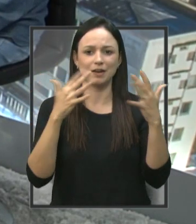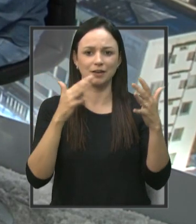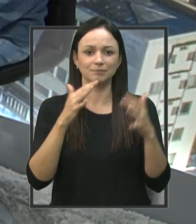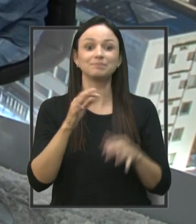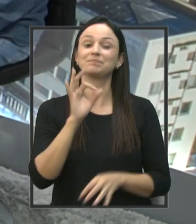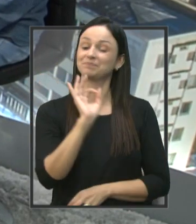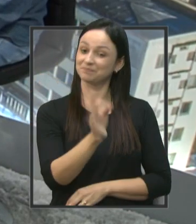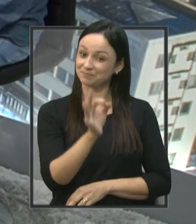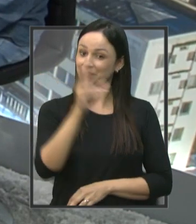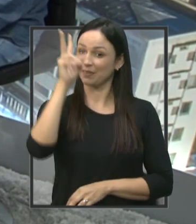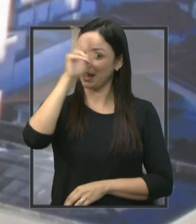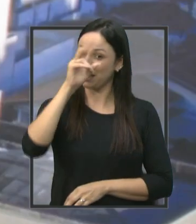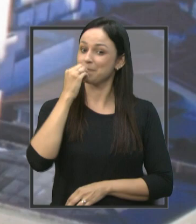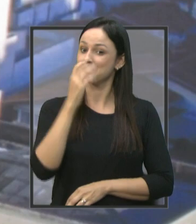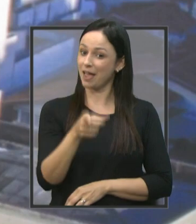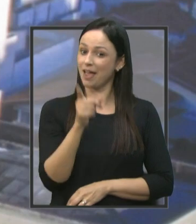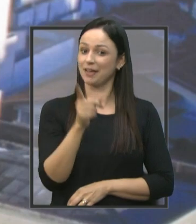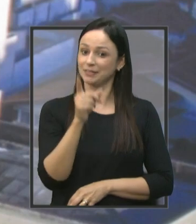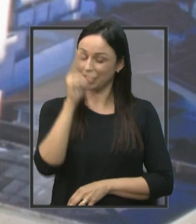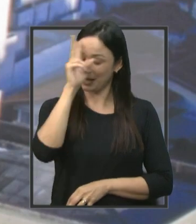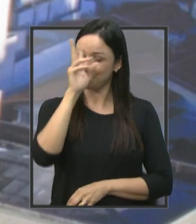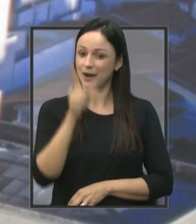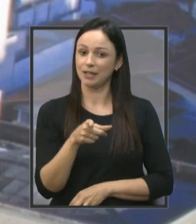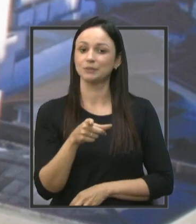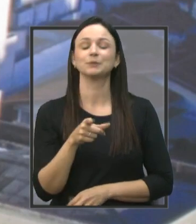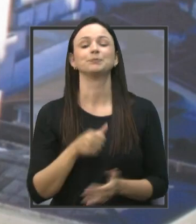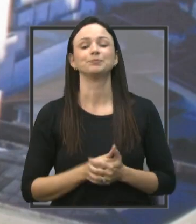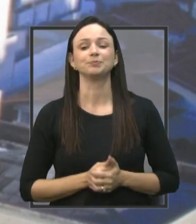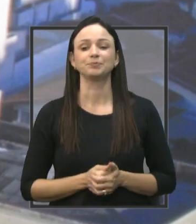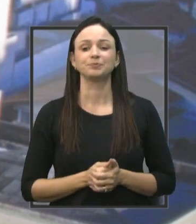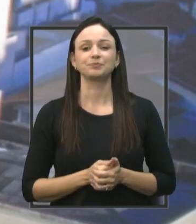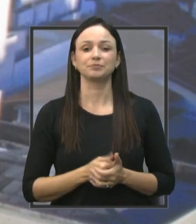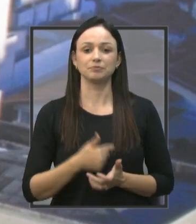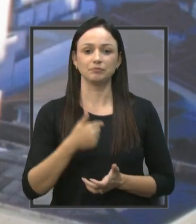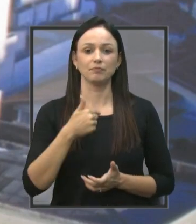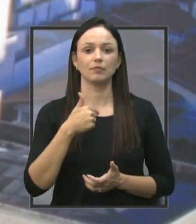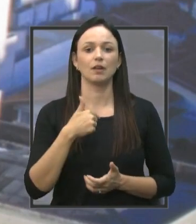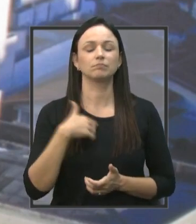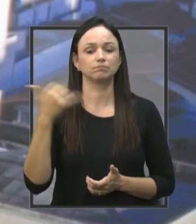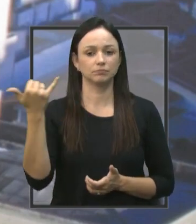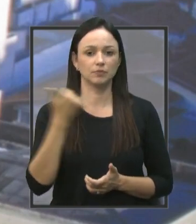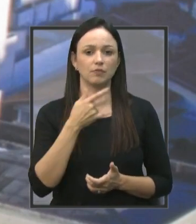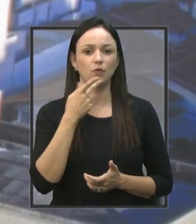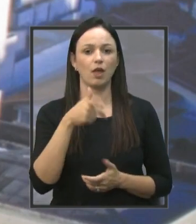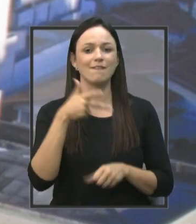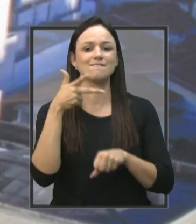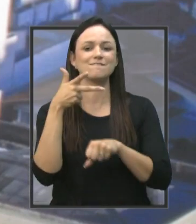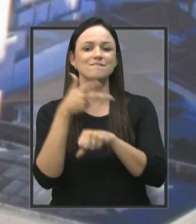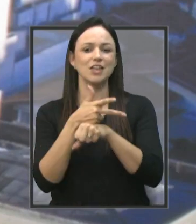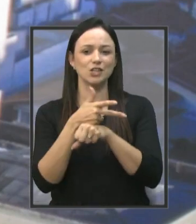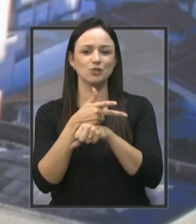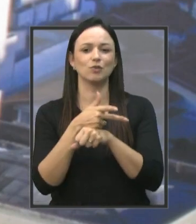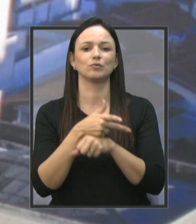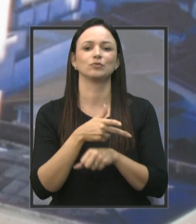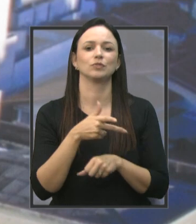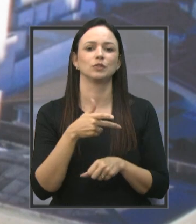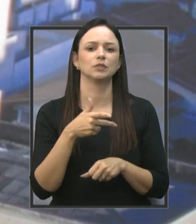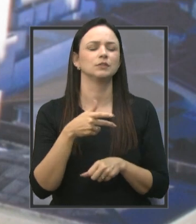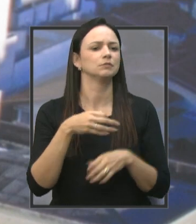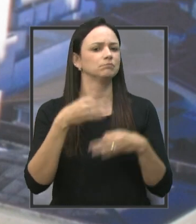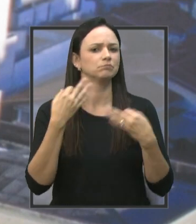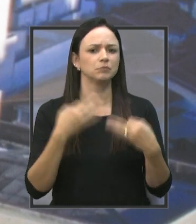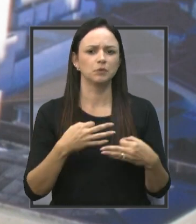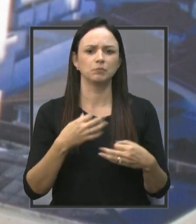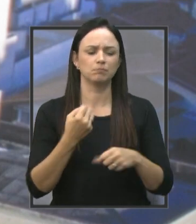lembrado, Angelo. Muito bem lembrado. E eu fui comunicado a respeito desse vídeo e, sem dúvida alguma,